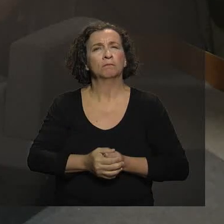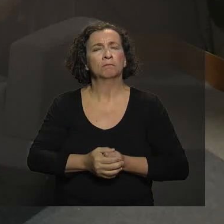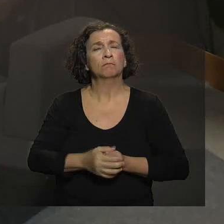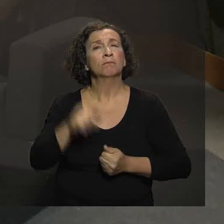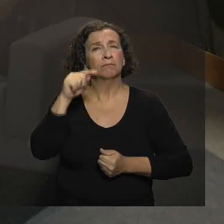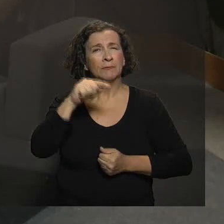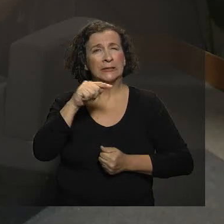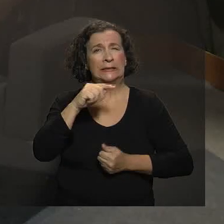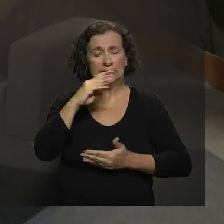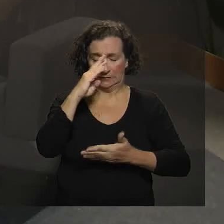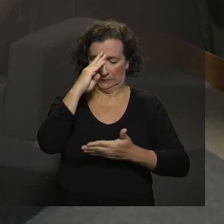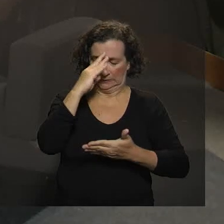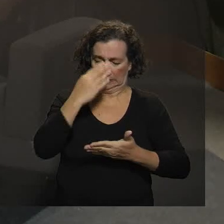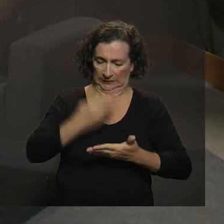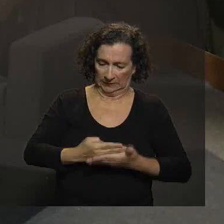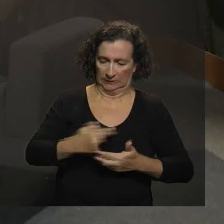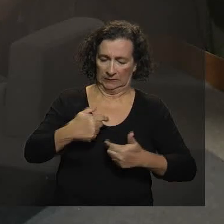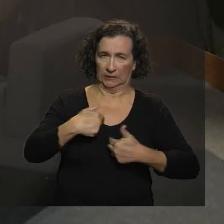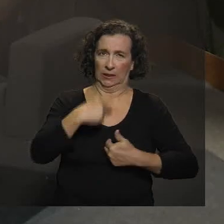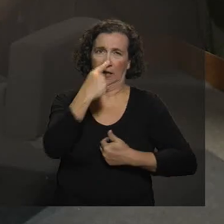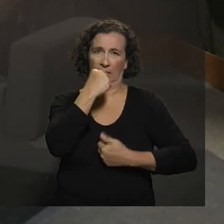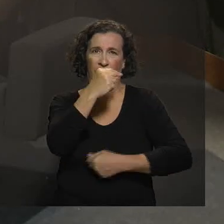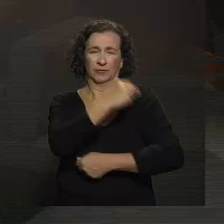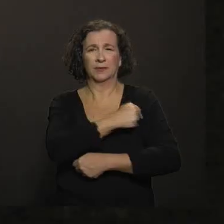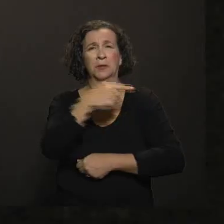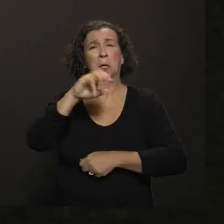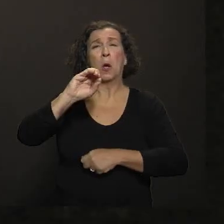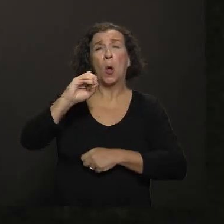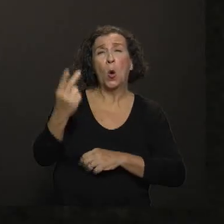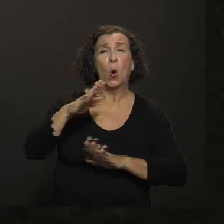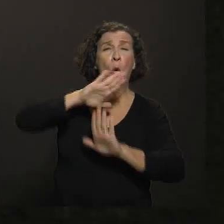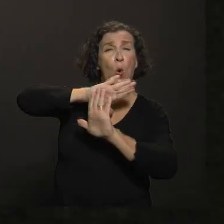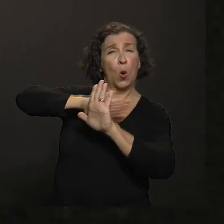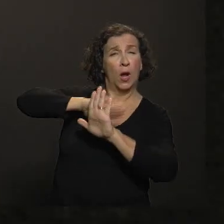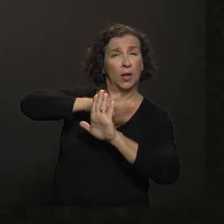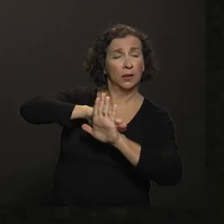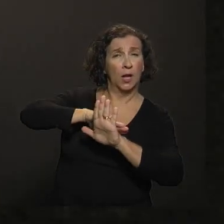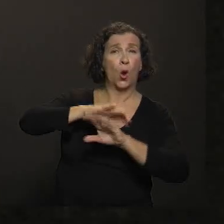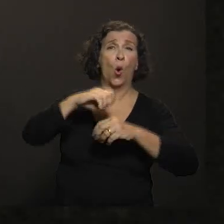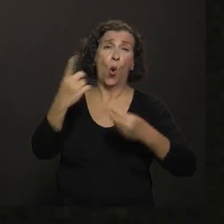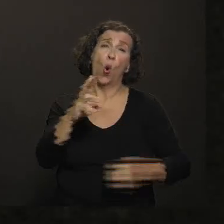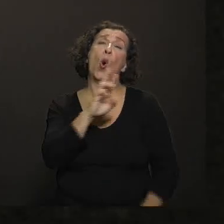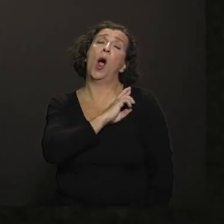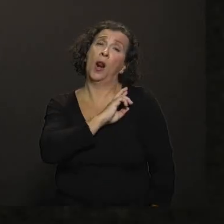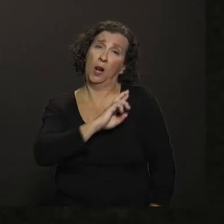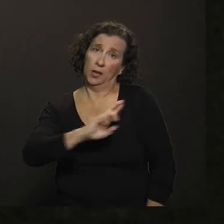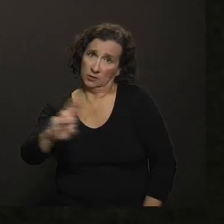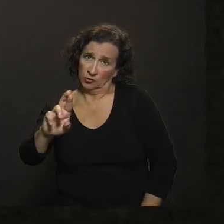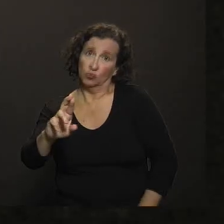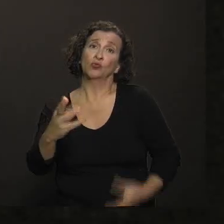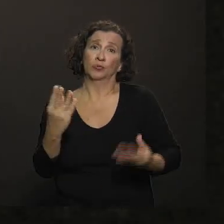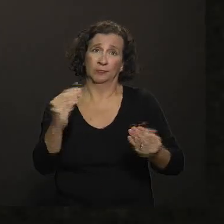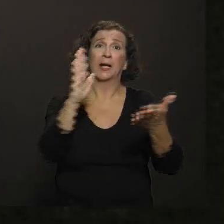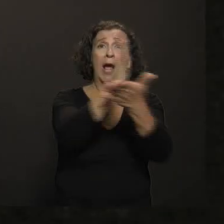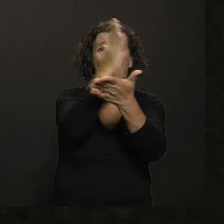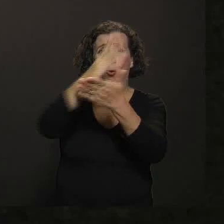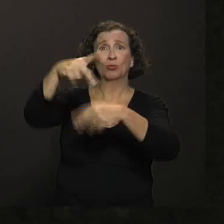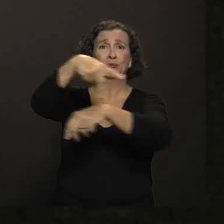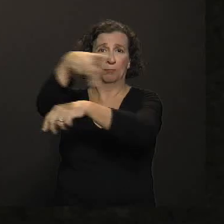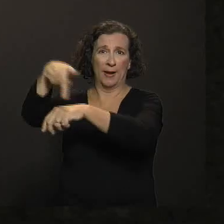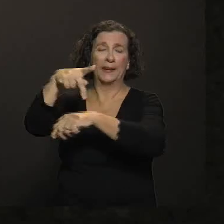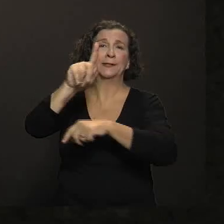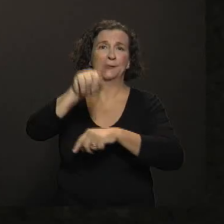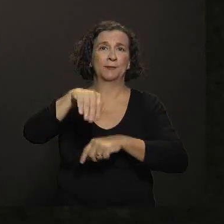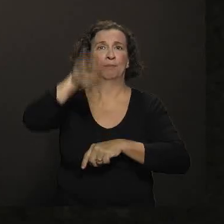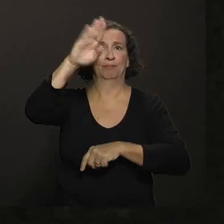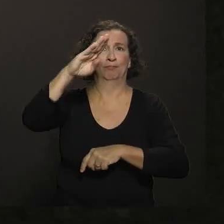credibilidade na vacinação é por ideologia, tem uma parte que é até religiosa, mas o islamismo, em alguns países o islamismo,